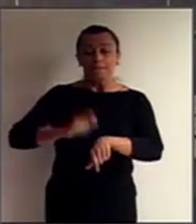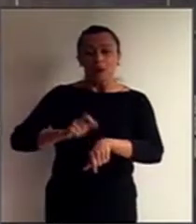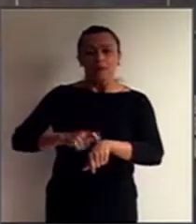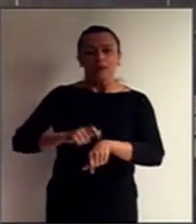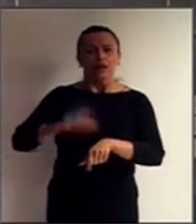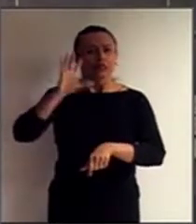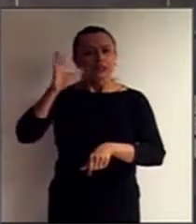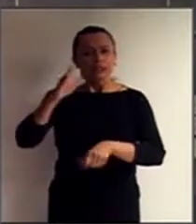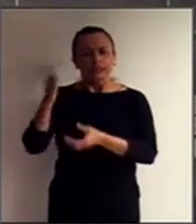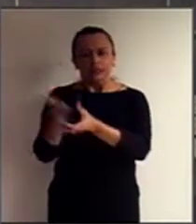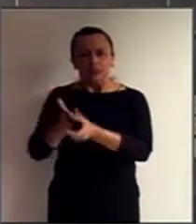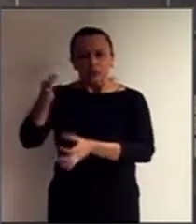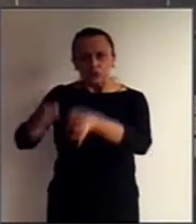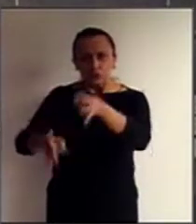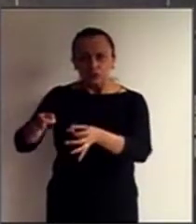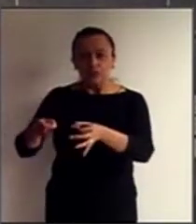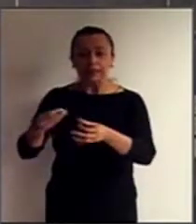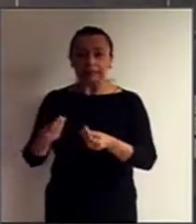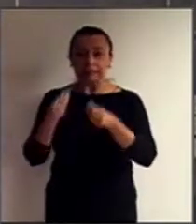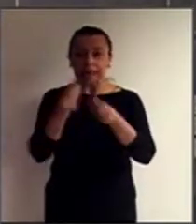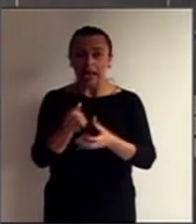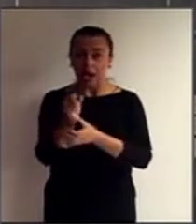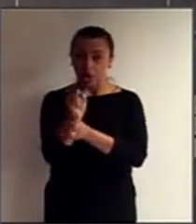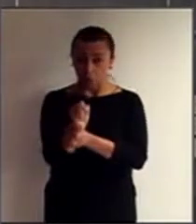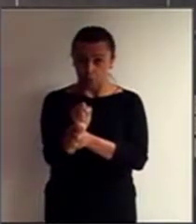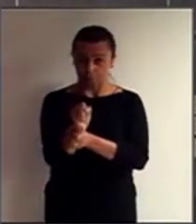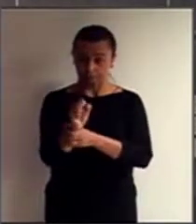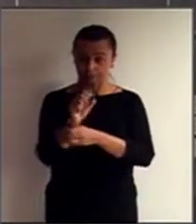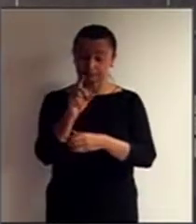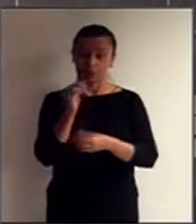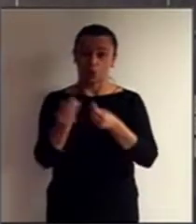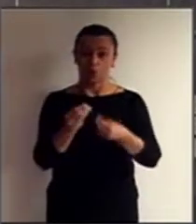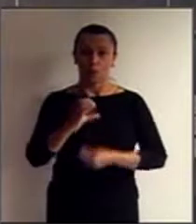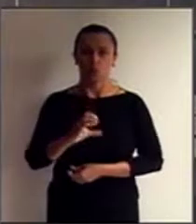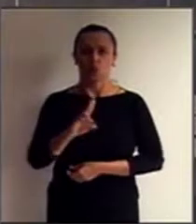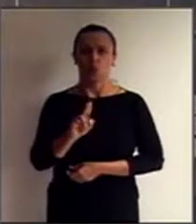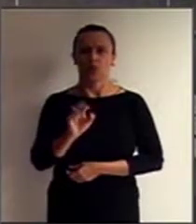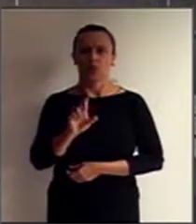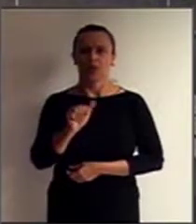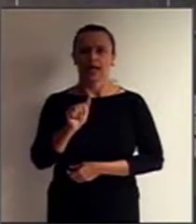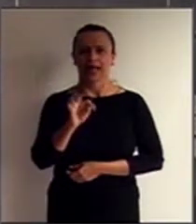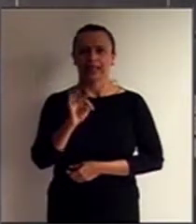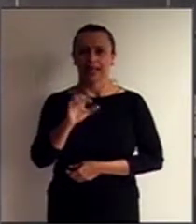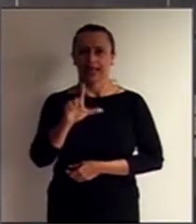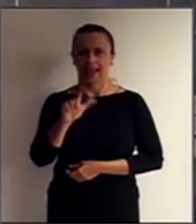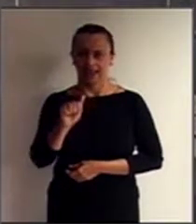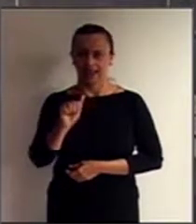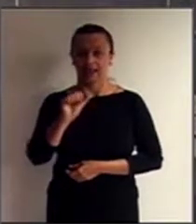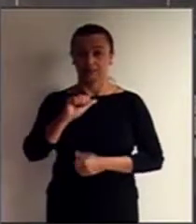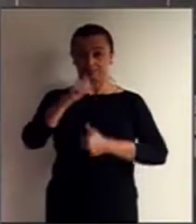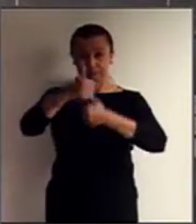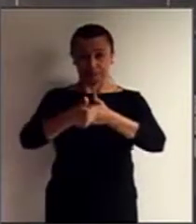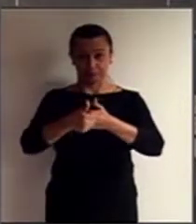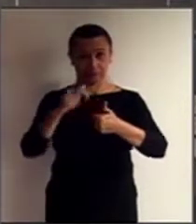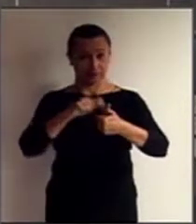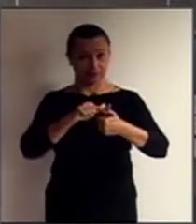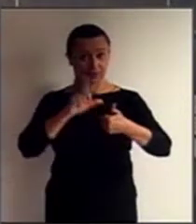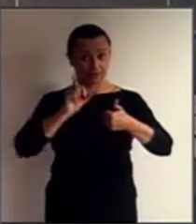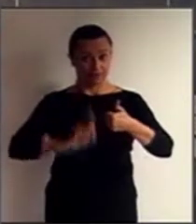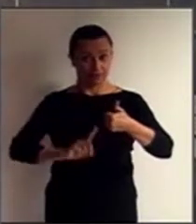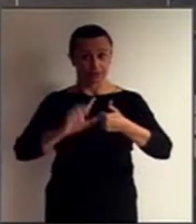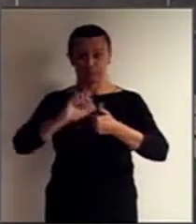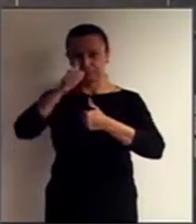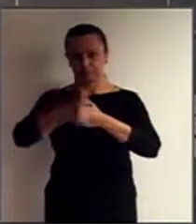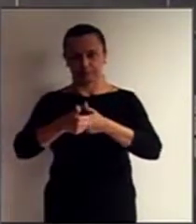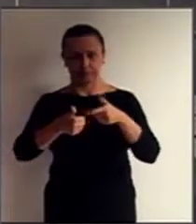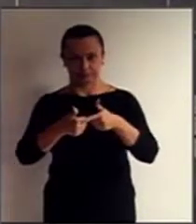hora de se garantir o apoio da coratela, que a Convenção, ela trouxe o conceito de uma